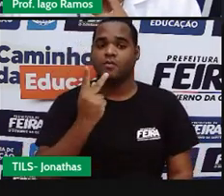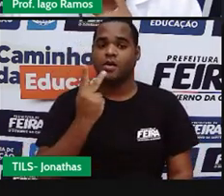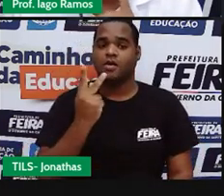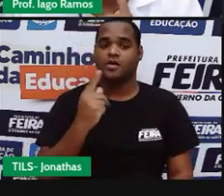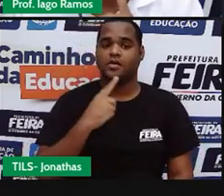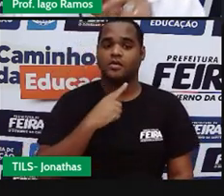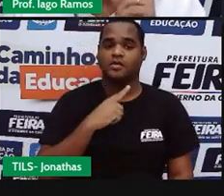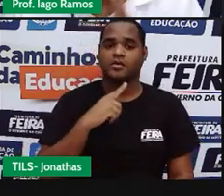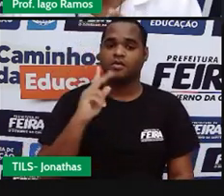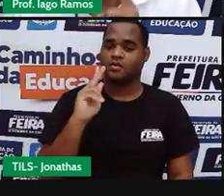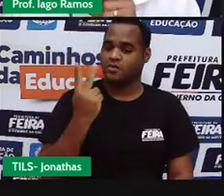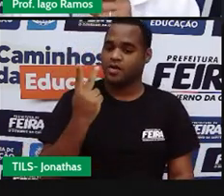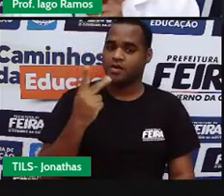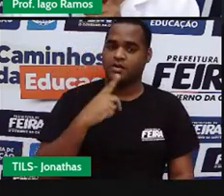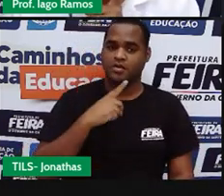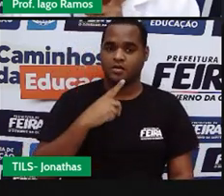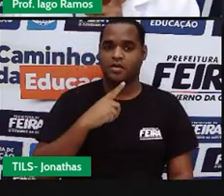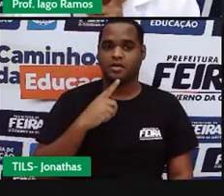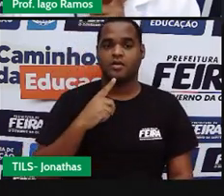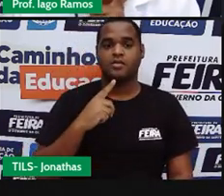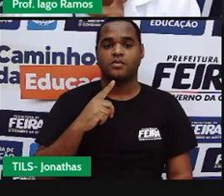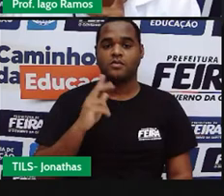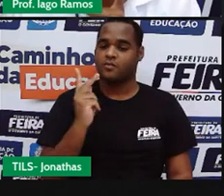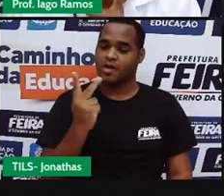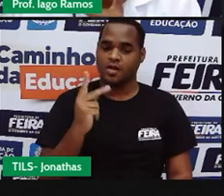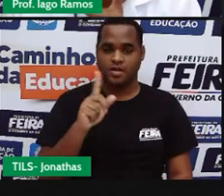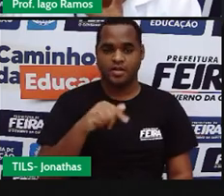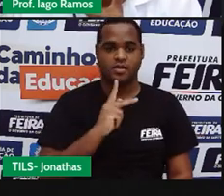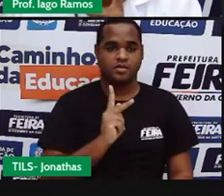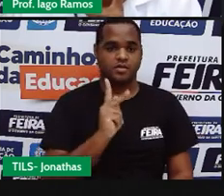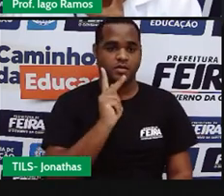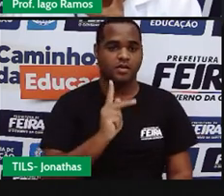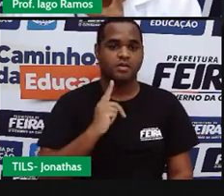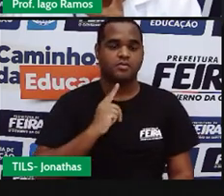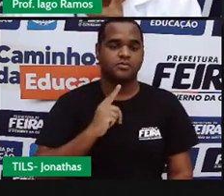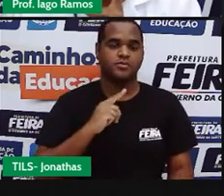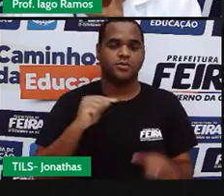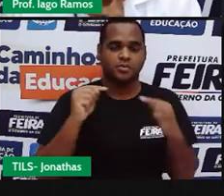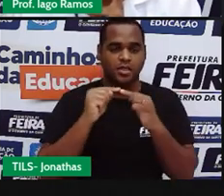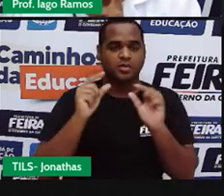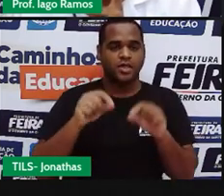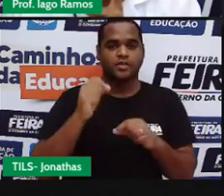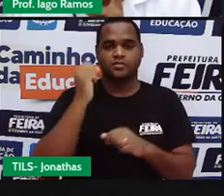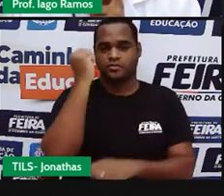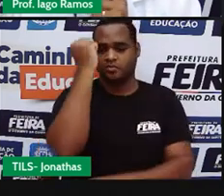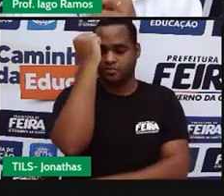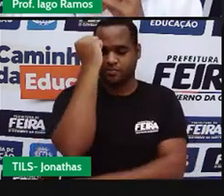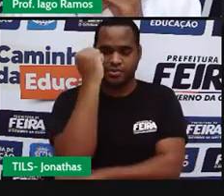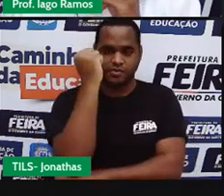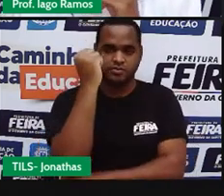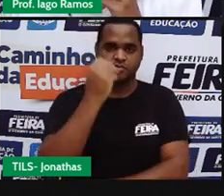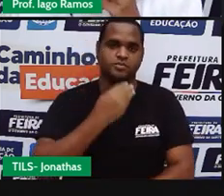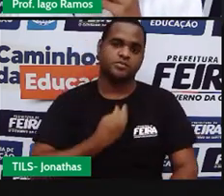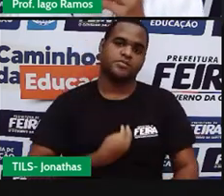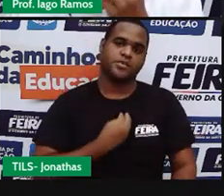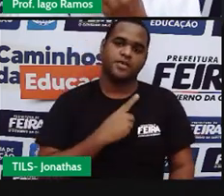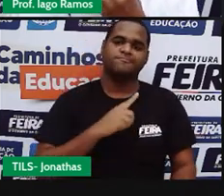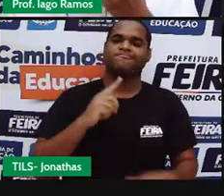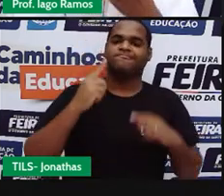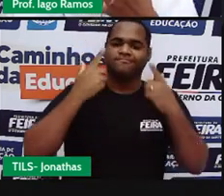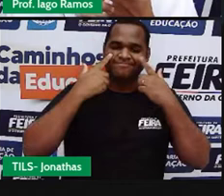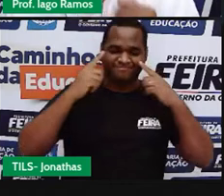Aliás, esse ponto K, tá? Esse ponto K vai representar o poste. Então, com esse